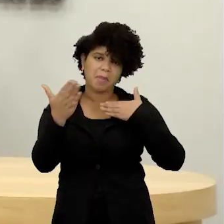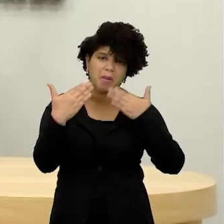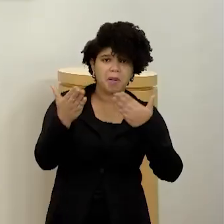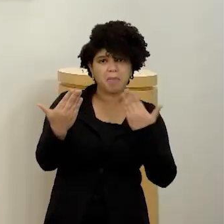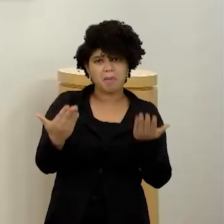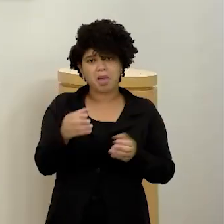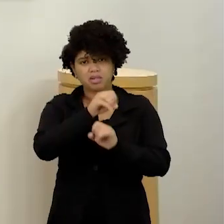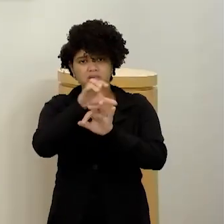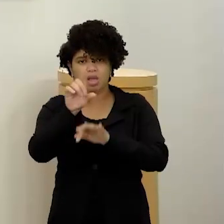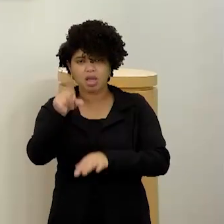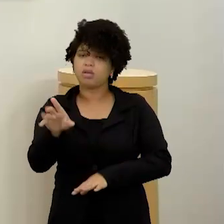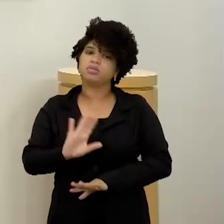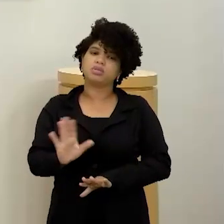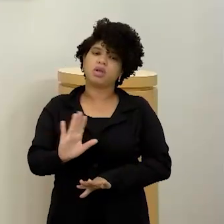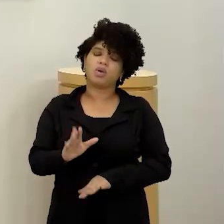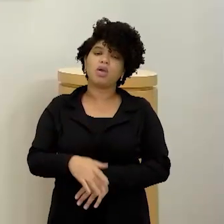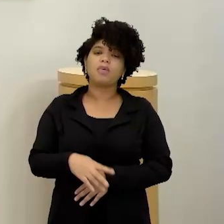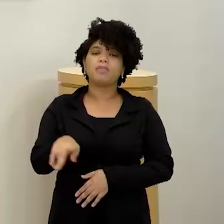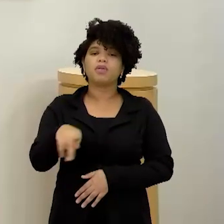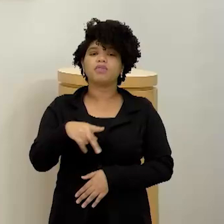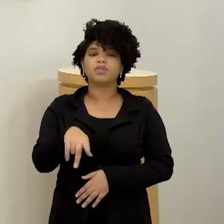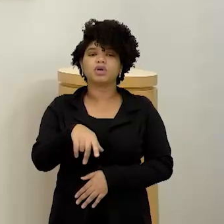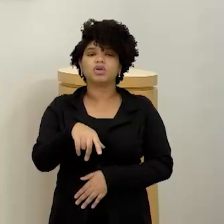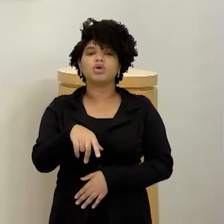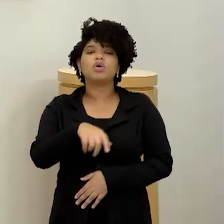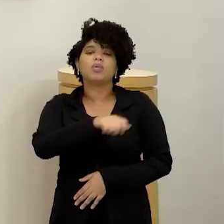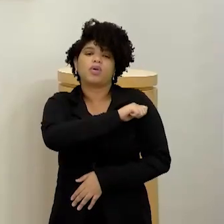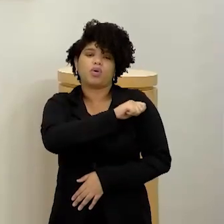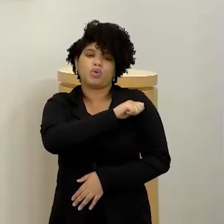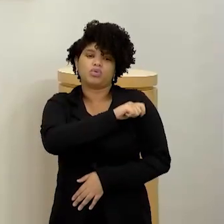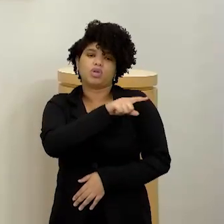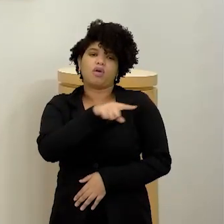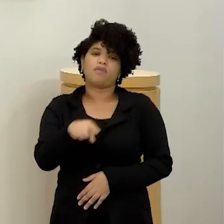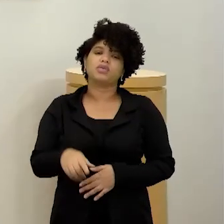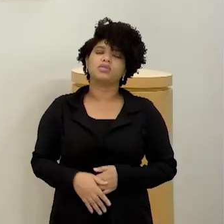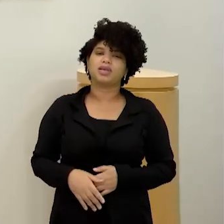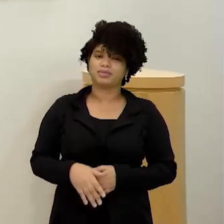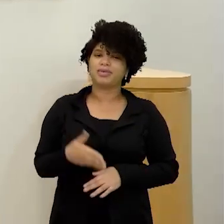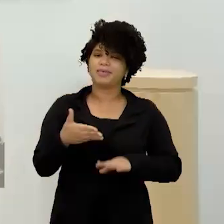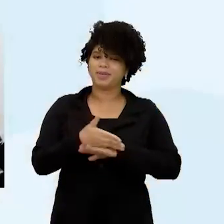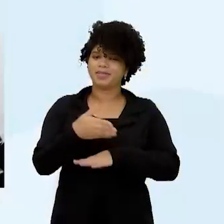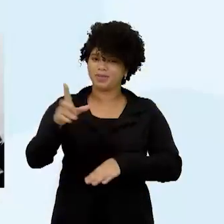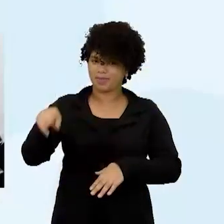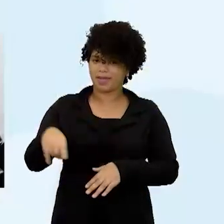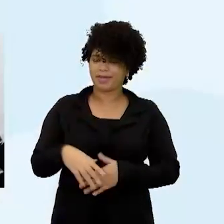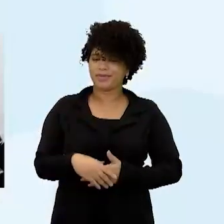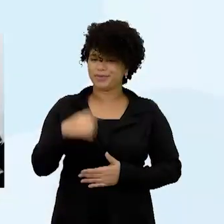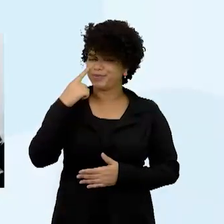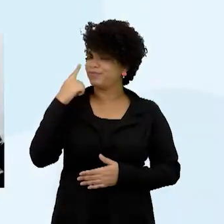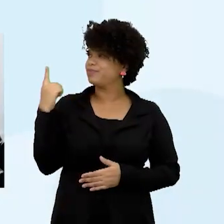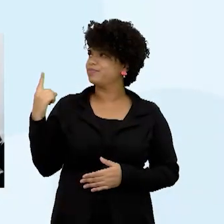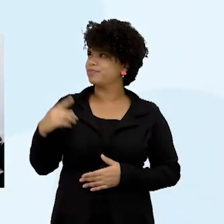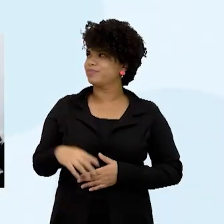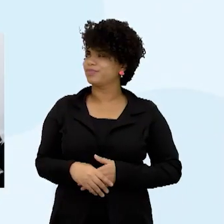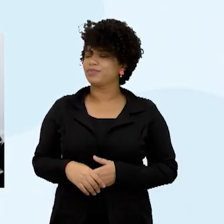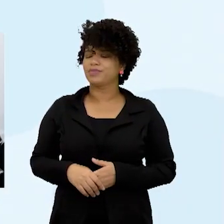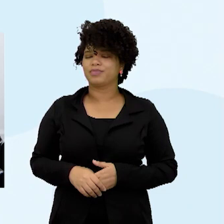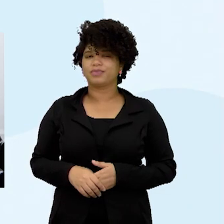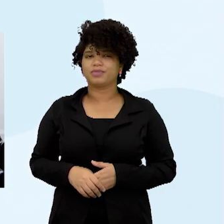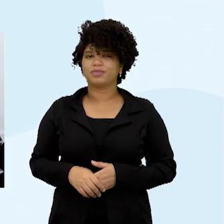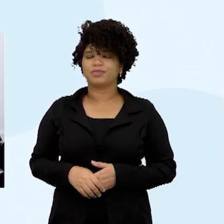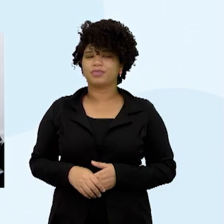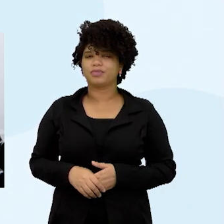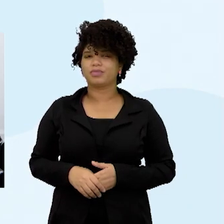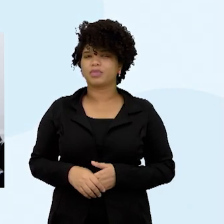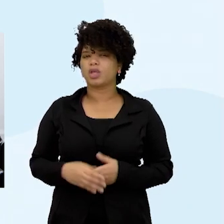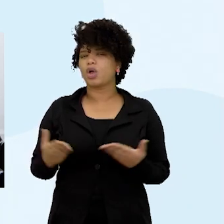dá aula para professores, para estudantes, principalmente essa galera que participa. Olha lá, atualmente, você